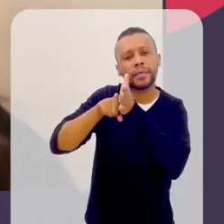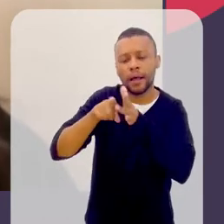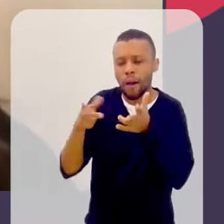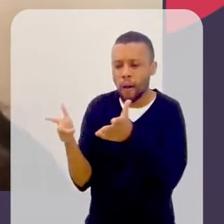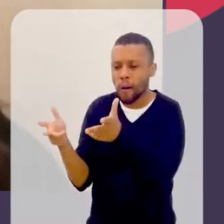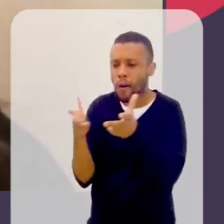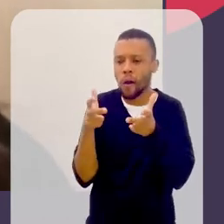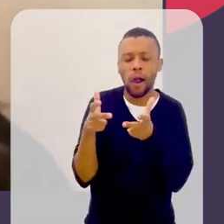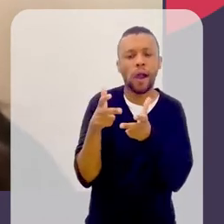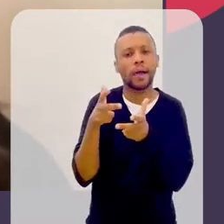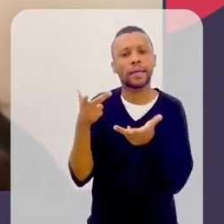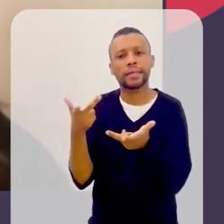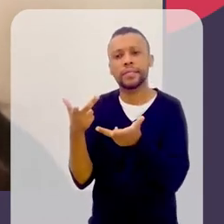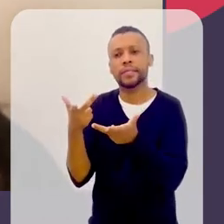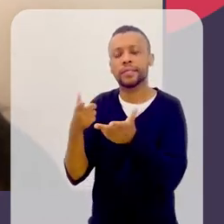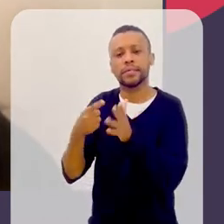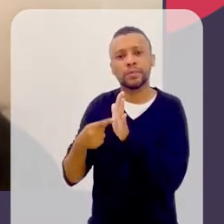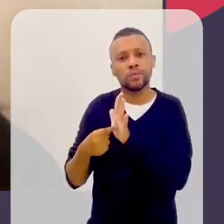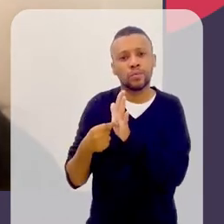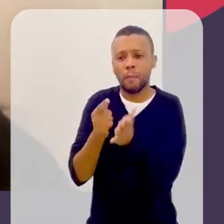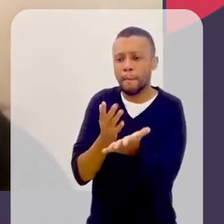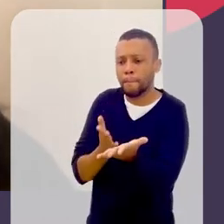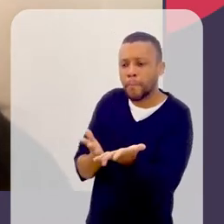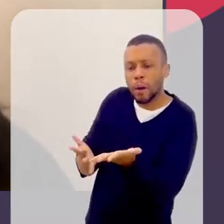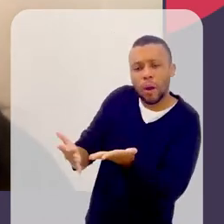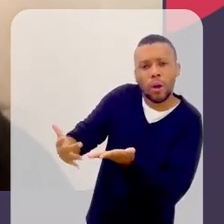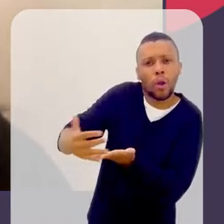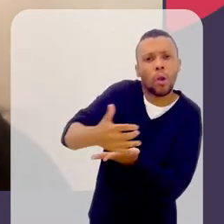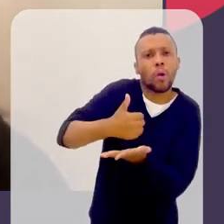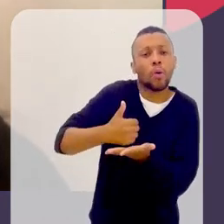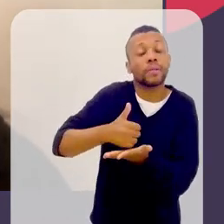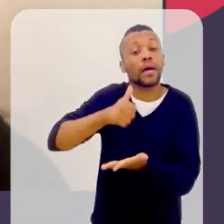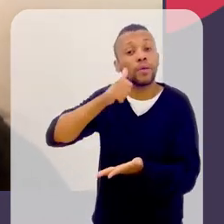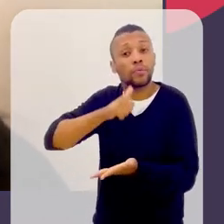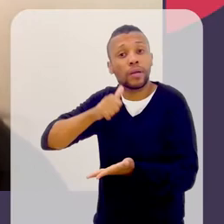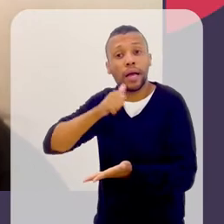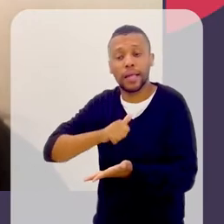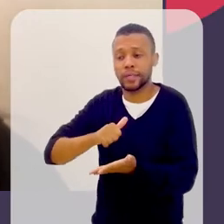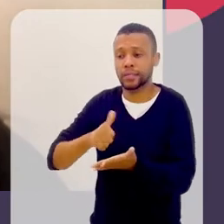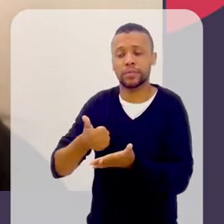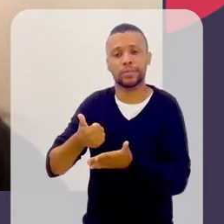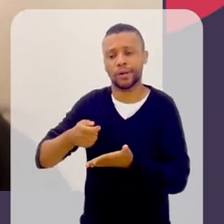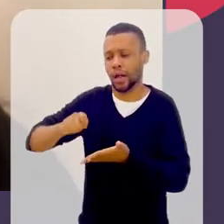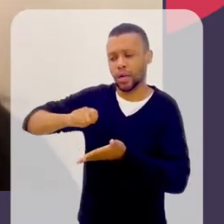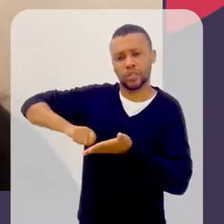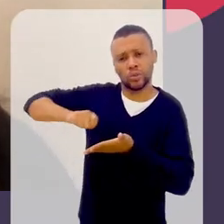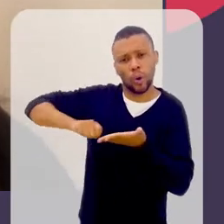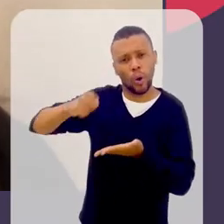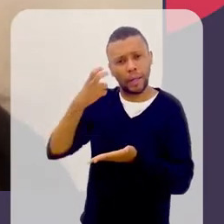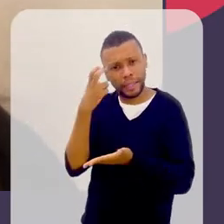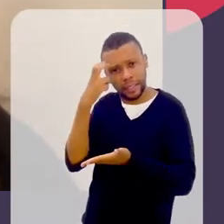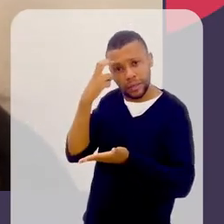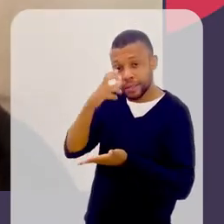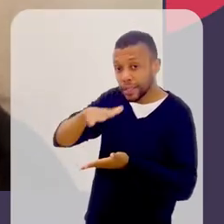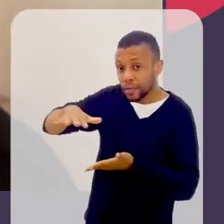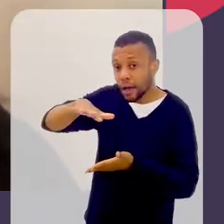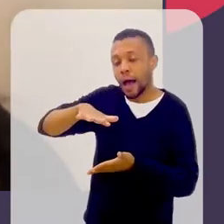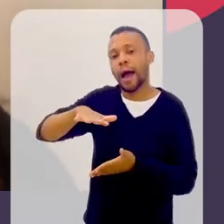resgatar a memória das mulheres intelectuais das suas áreas geográficas. Então,